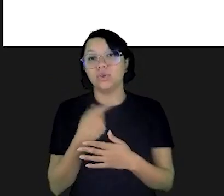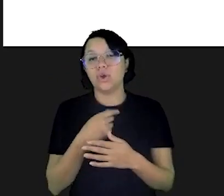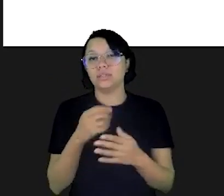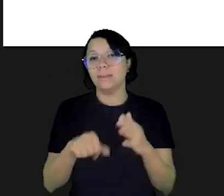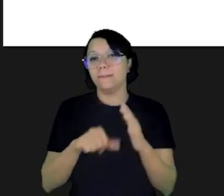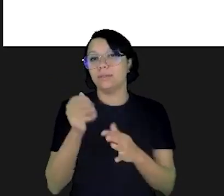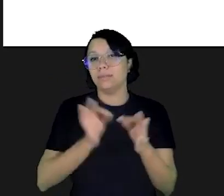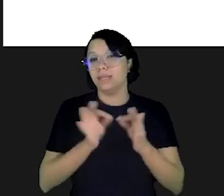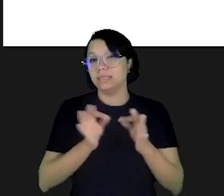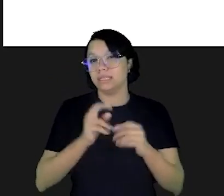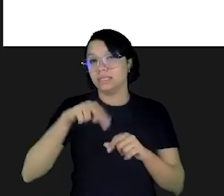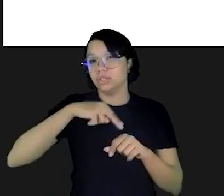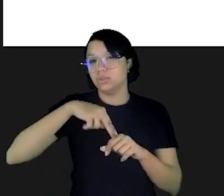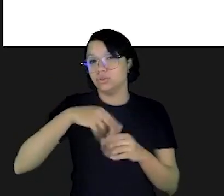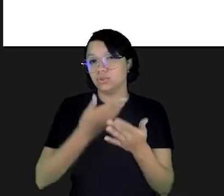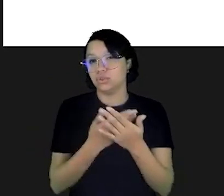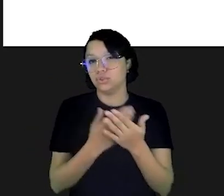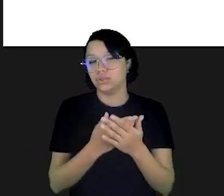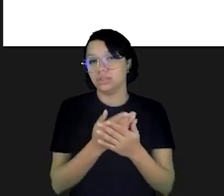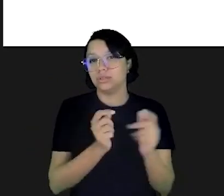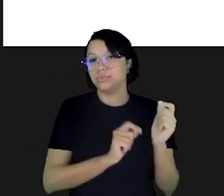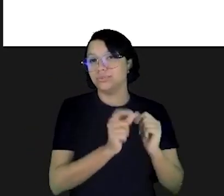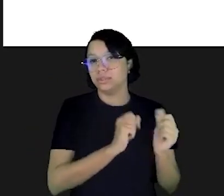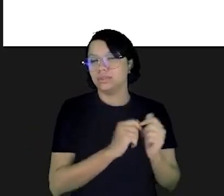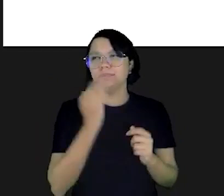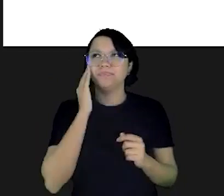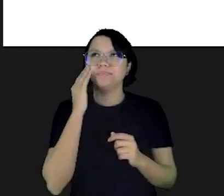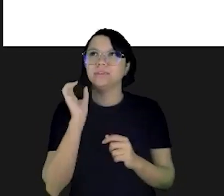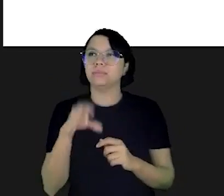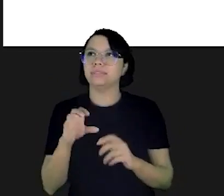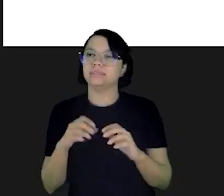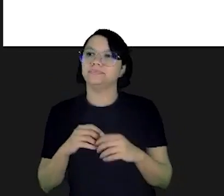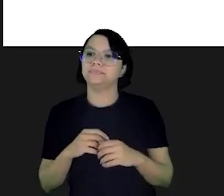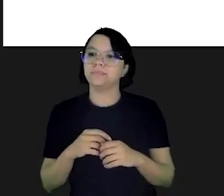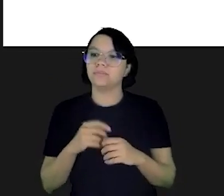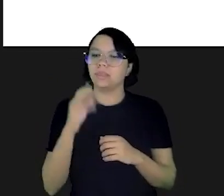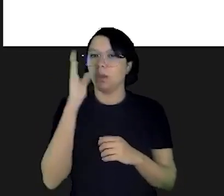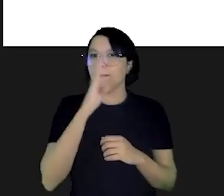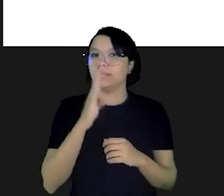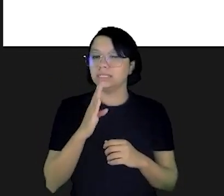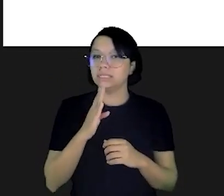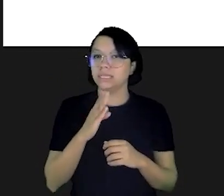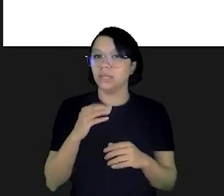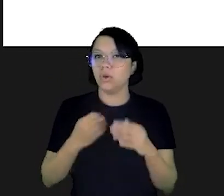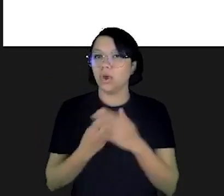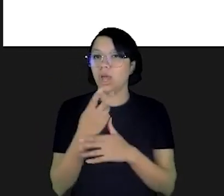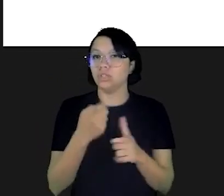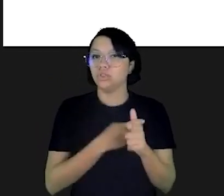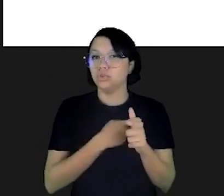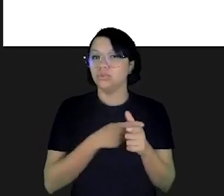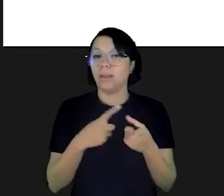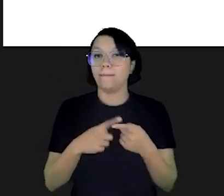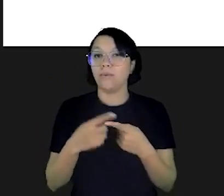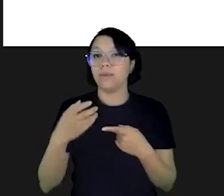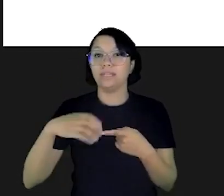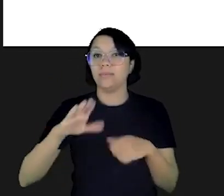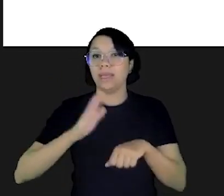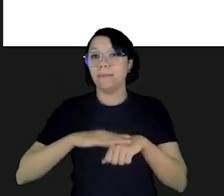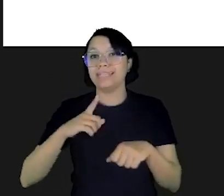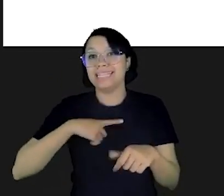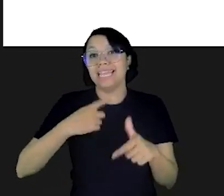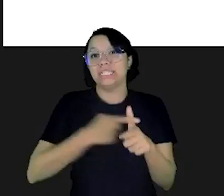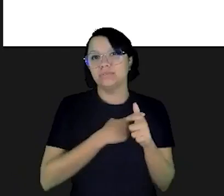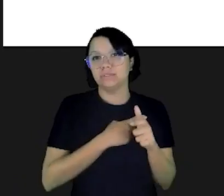antes da elaboração da nossa primeira estratégia nacional de educação financeira e compreendemos o seguinte o cidadão brasileiro